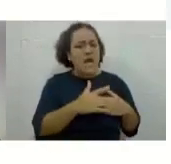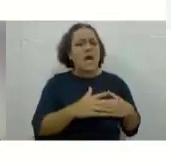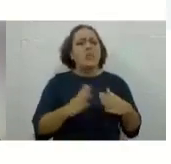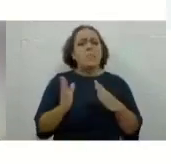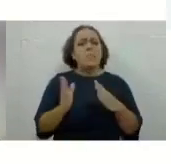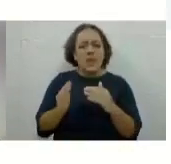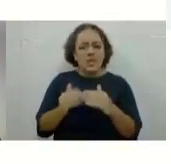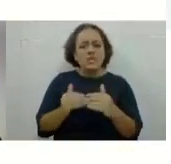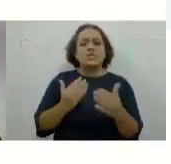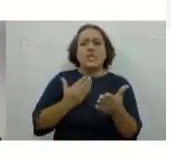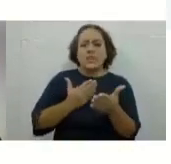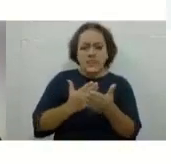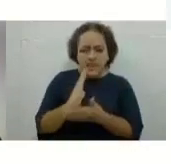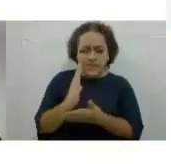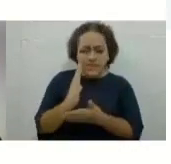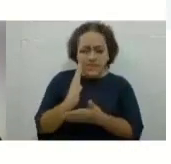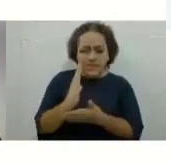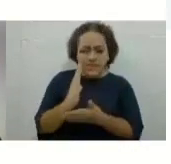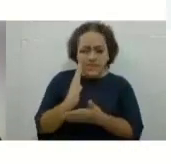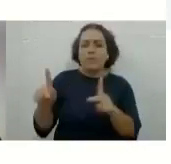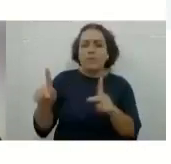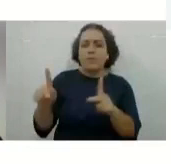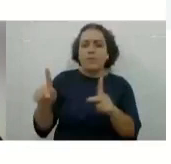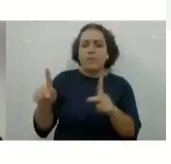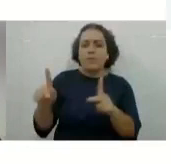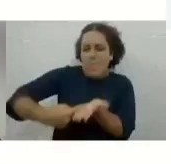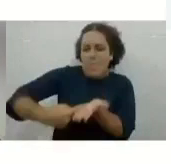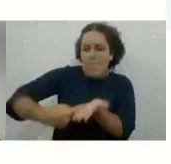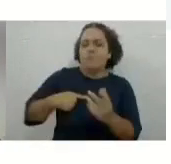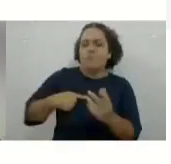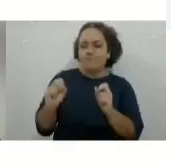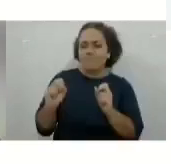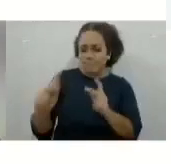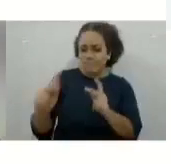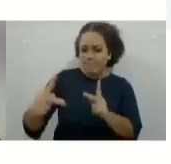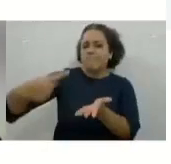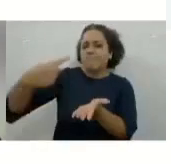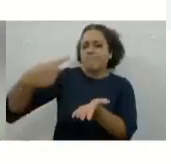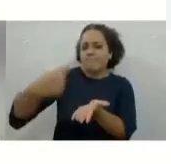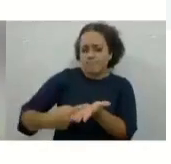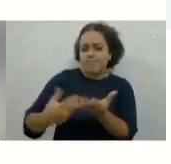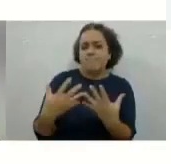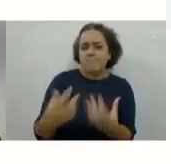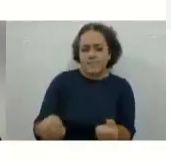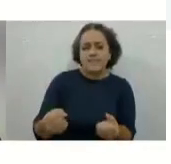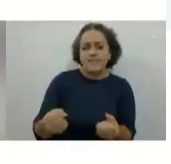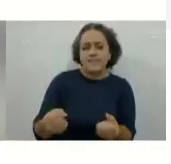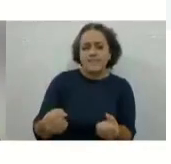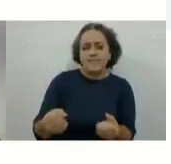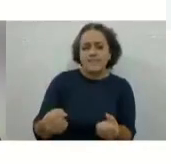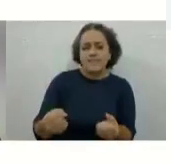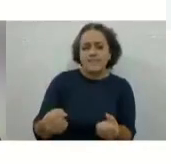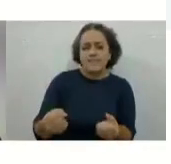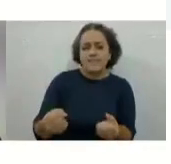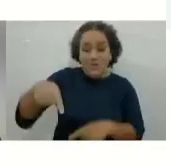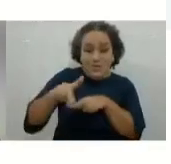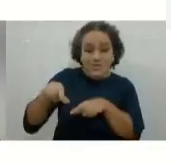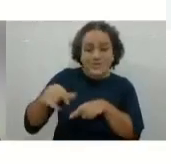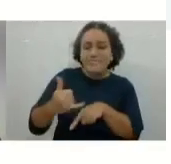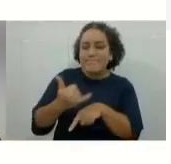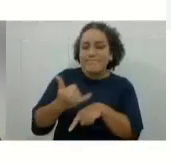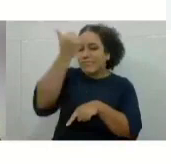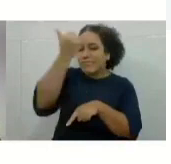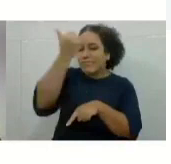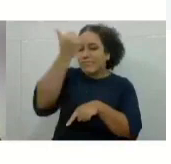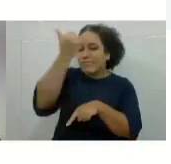deferido, o professor marcou com você tal dia para realizar a tarefa. Você faltou? Acabou. Aí o professor